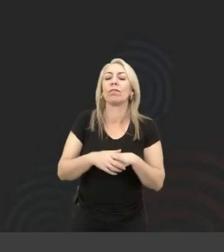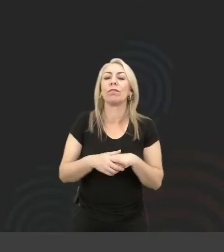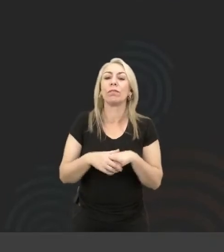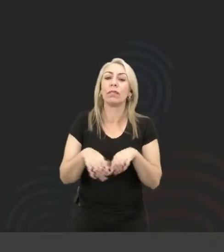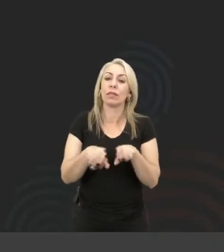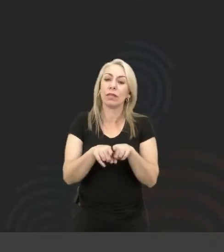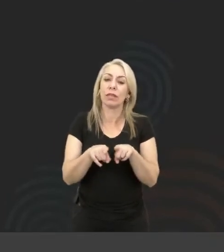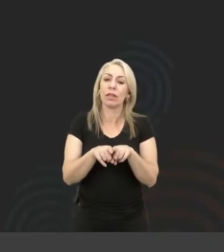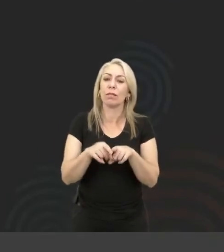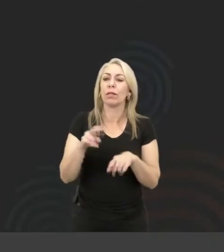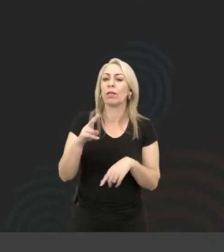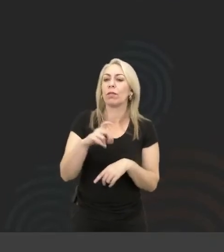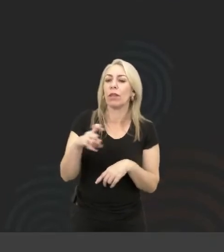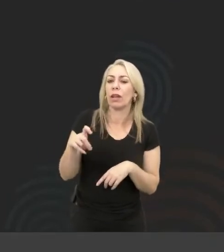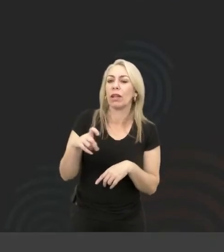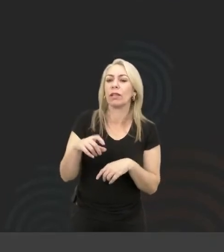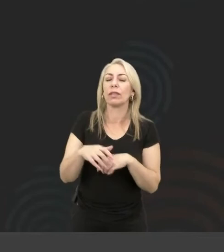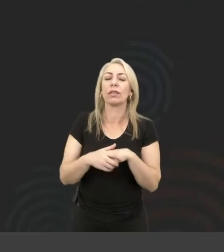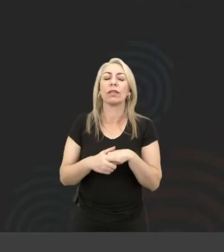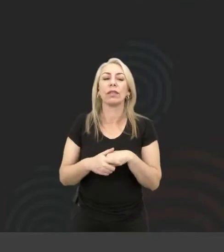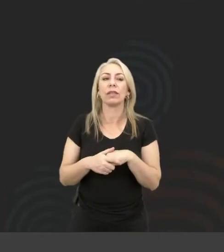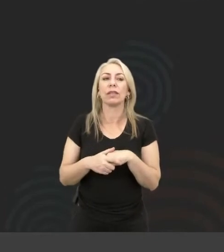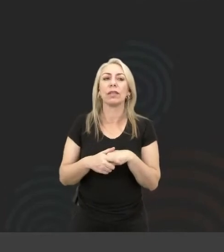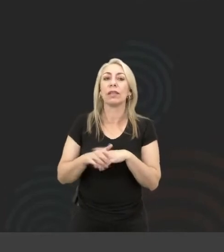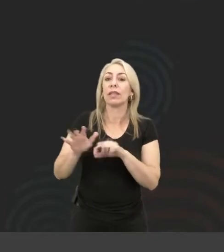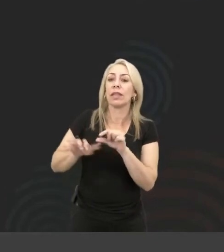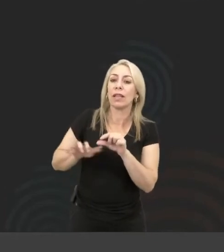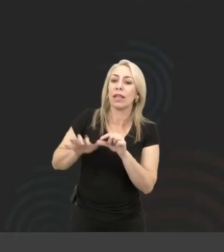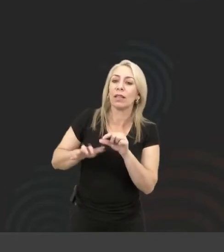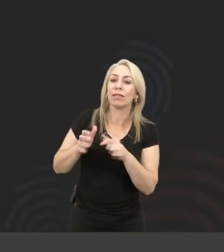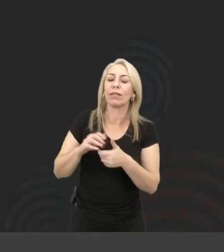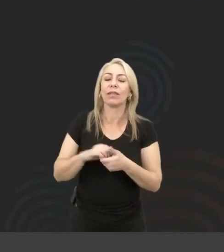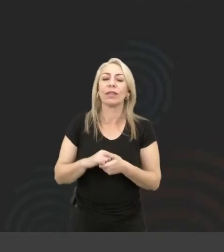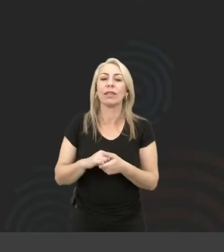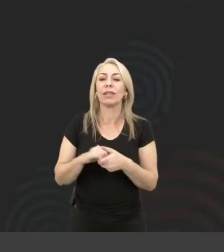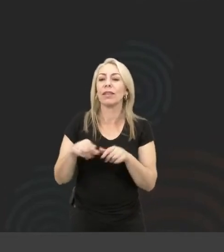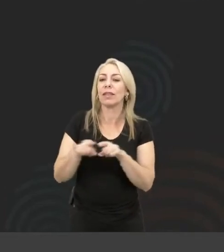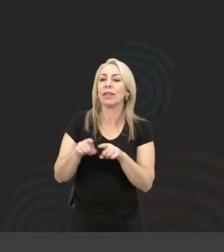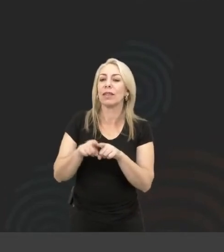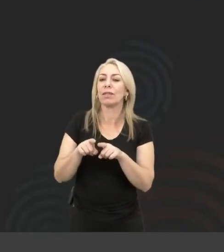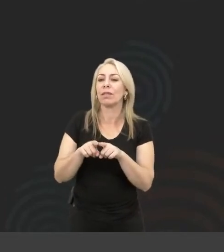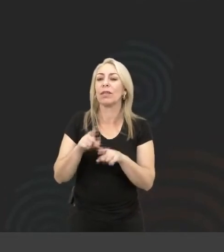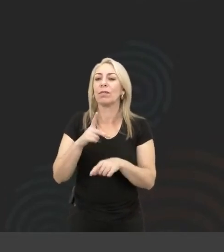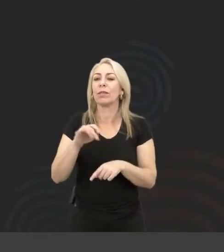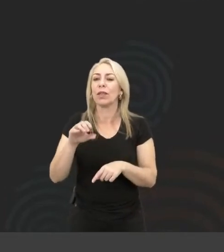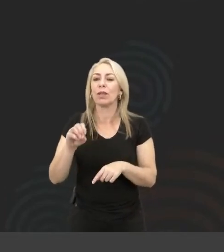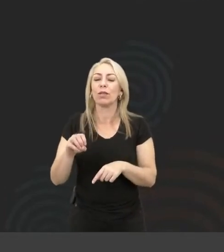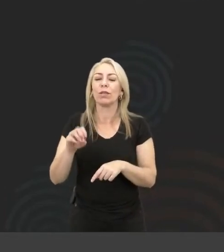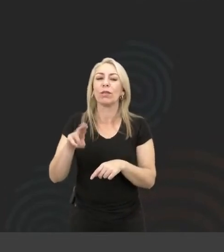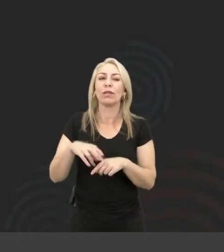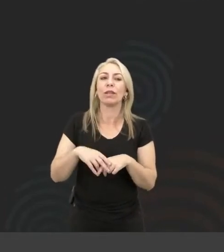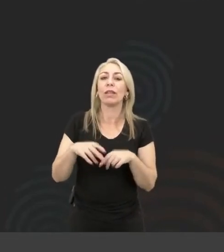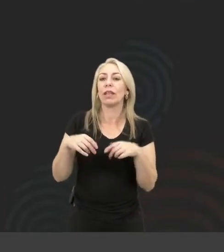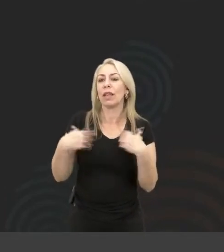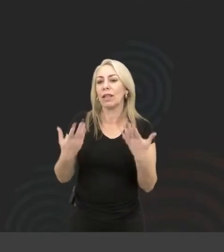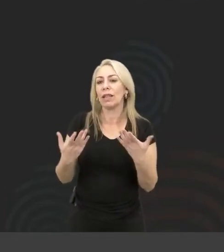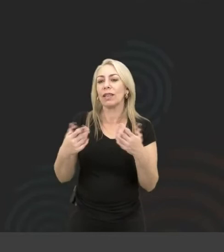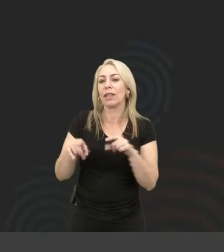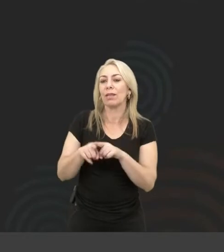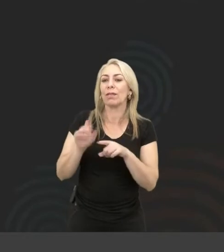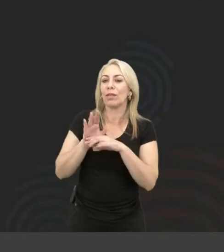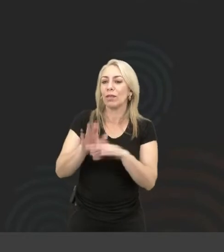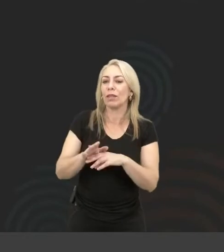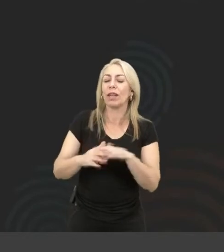como UX, como desenvolvedor, como PO e vão, claro, também